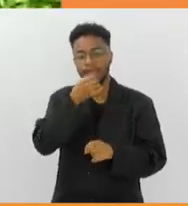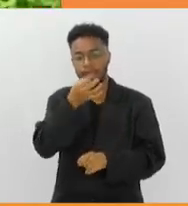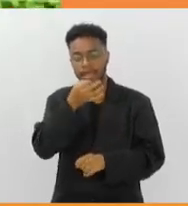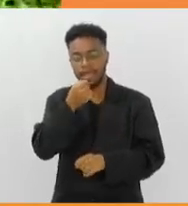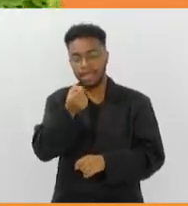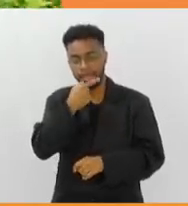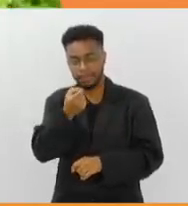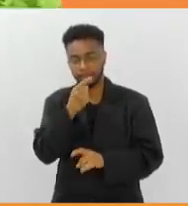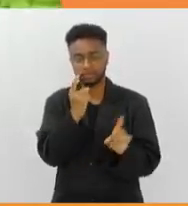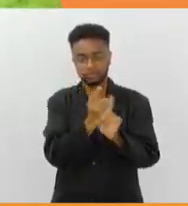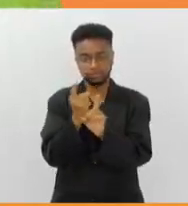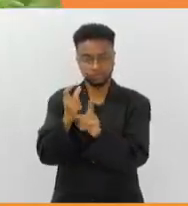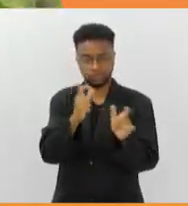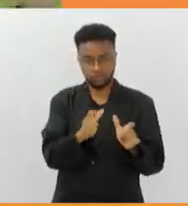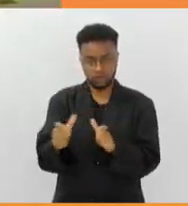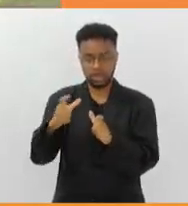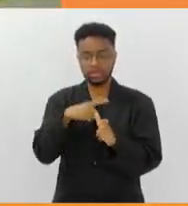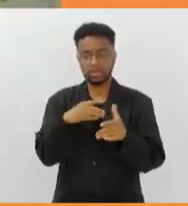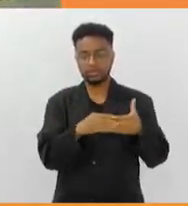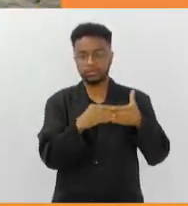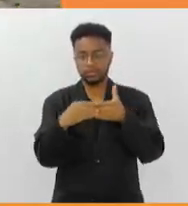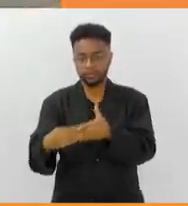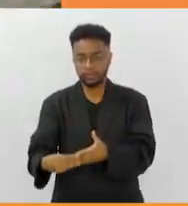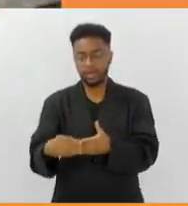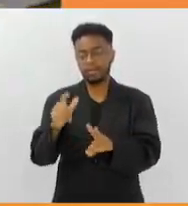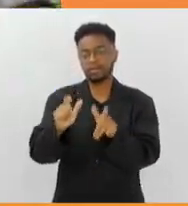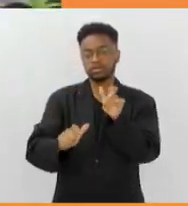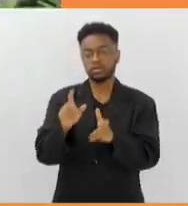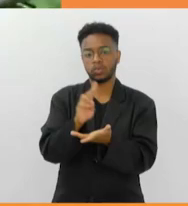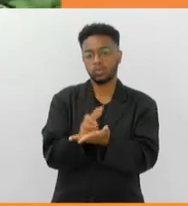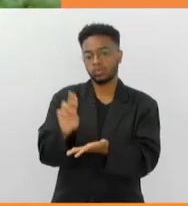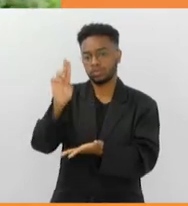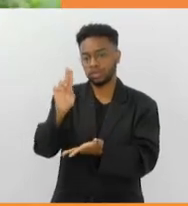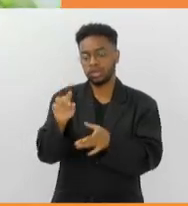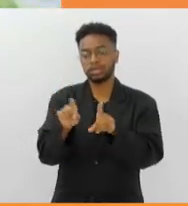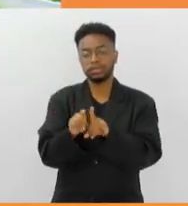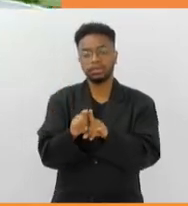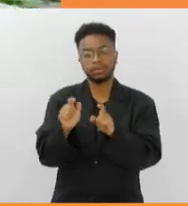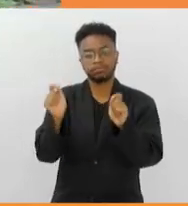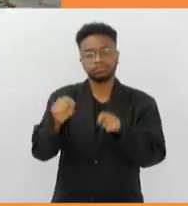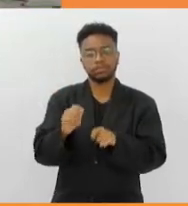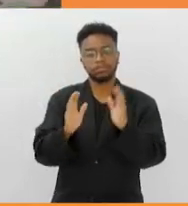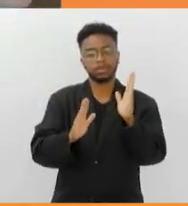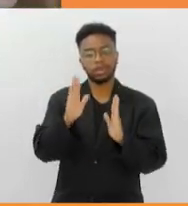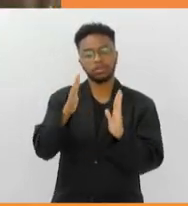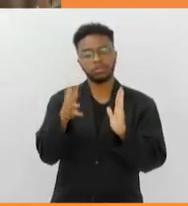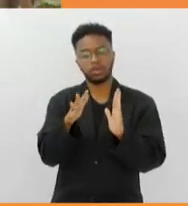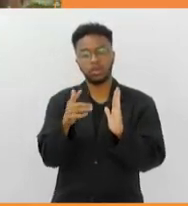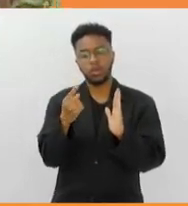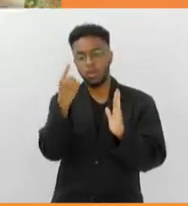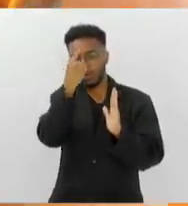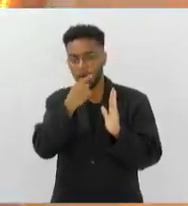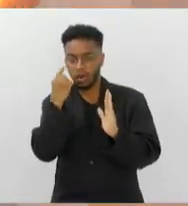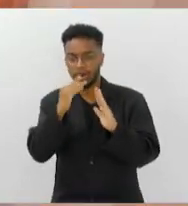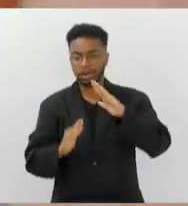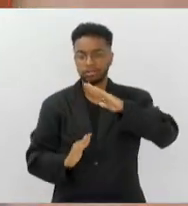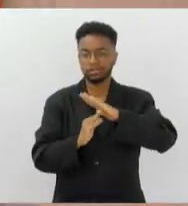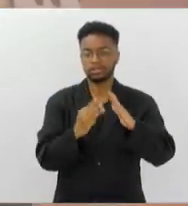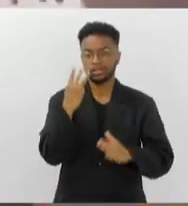local. O passeio é guiado por monitores universitários e pode durar de uma até três horas.